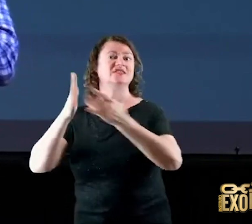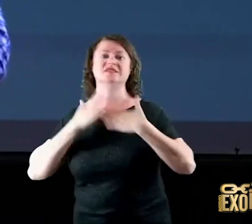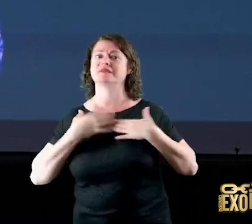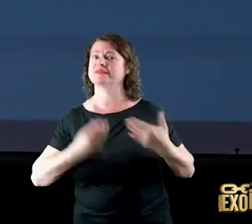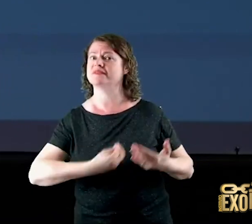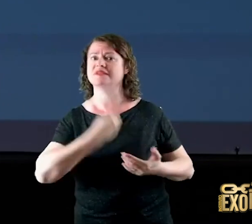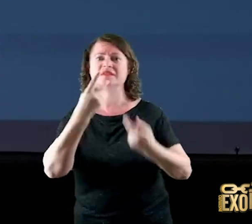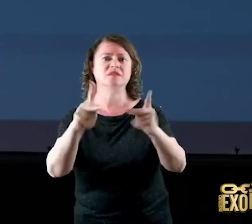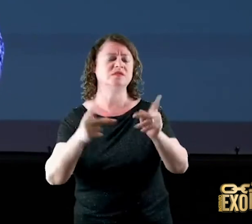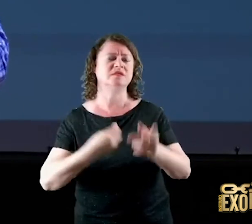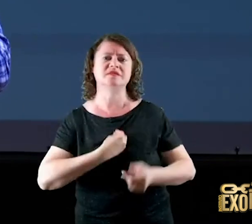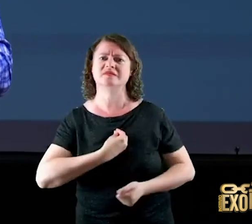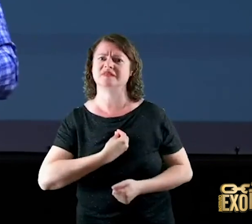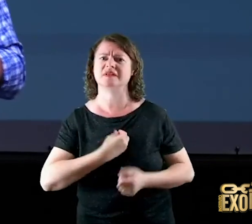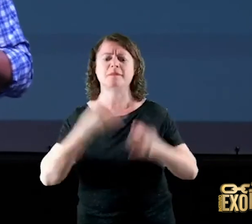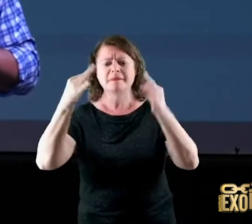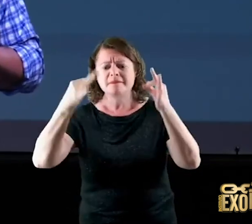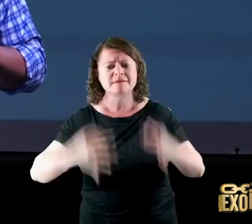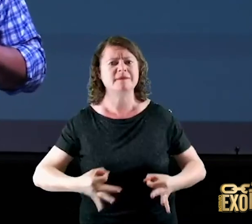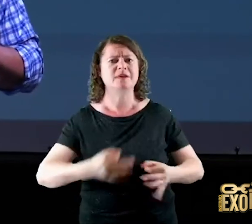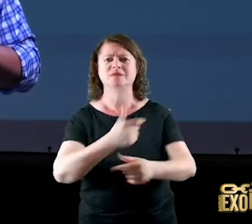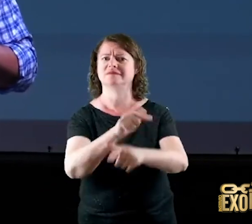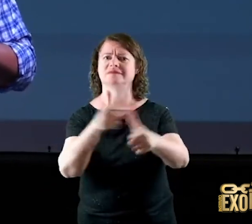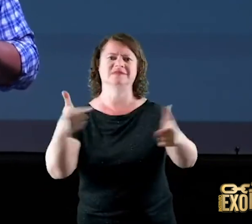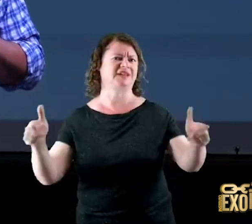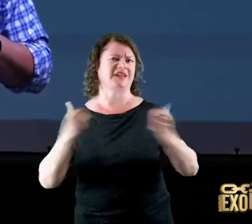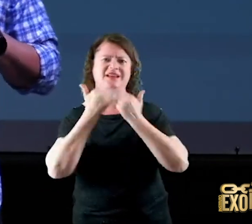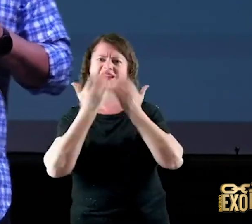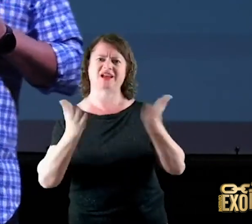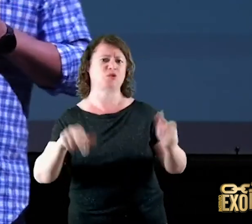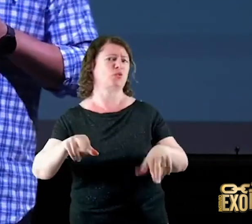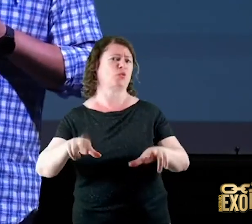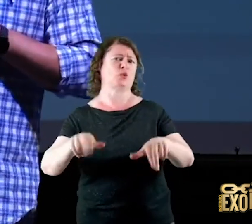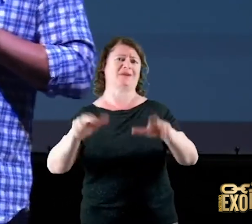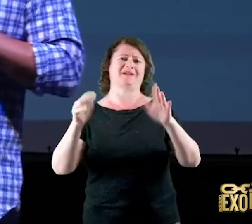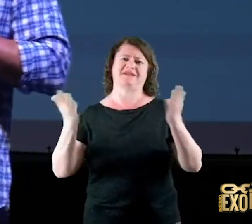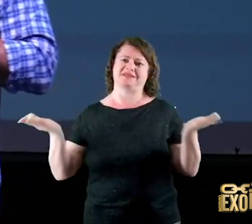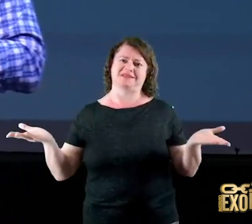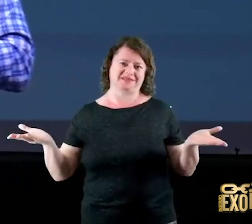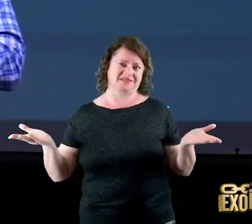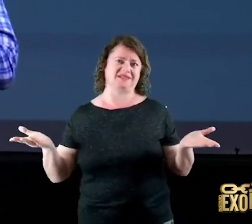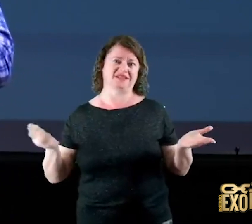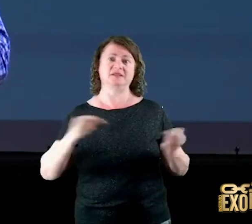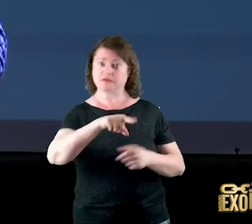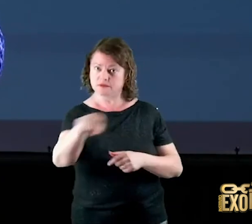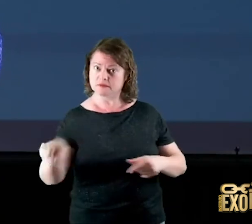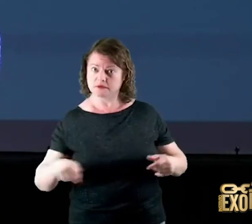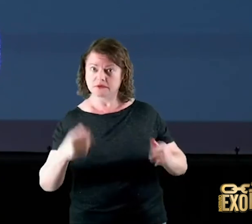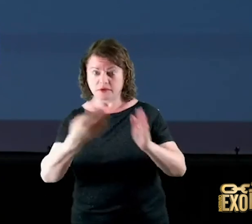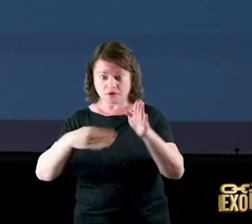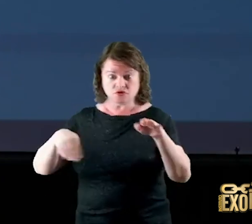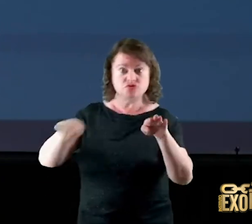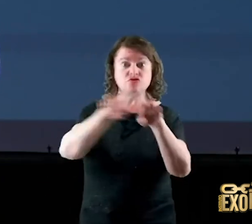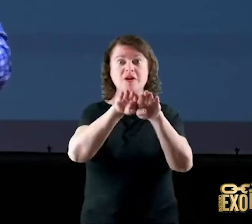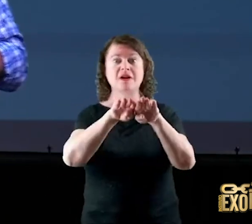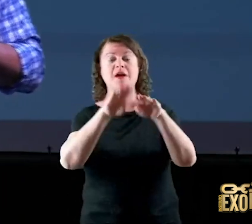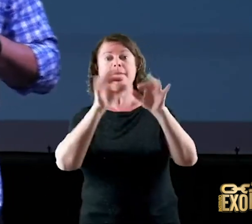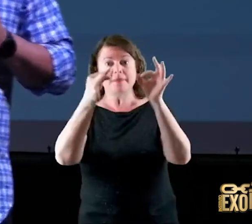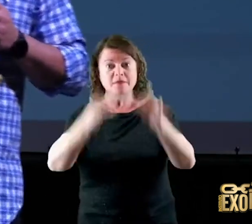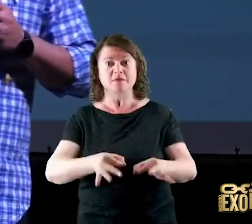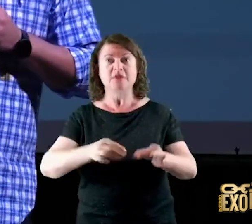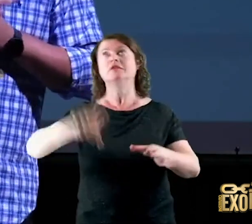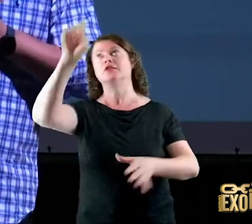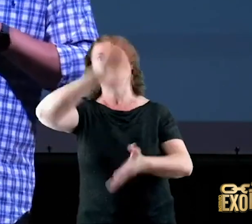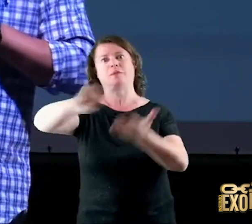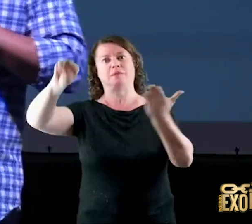perfeito a gente não vai ser nunca nunca se você chegar à estatura do varão perfeito te prepara que Deus vai te levar